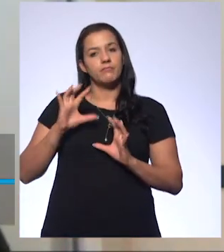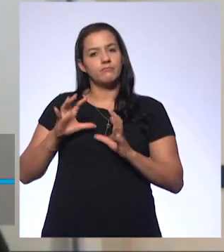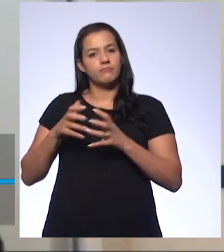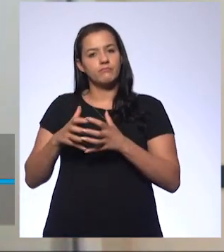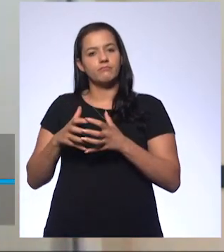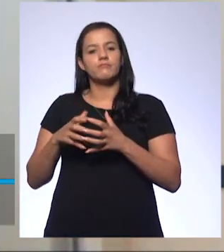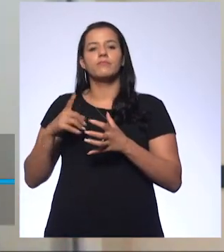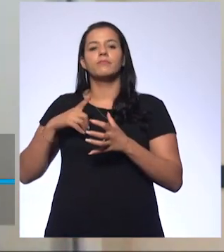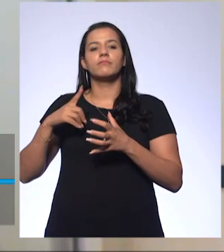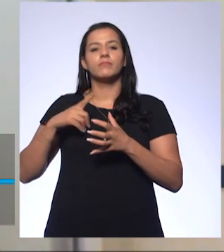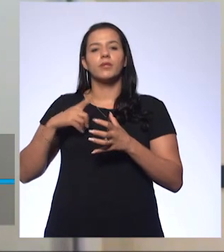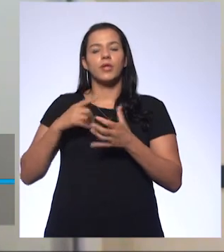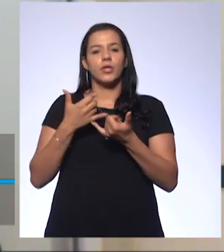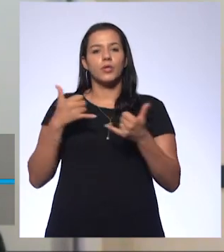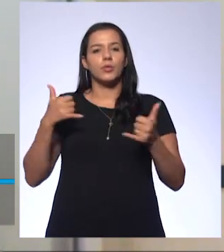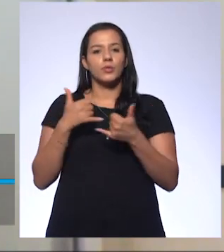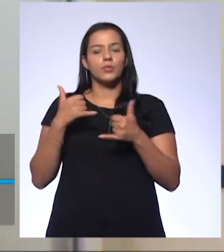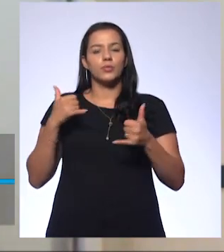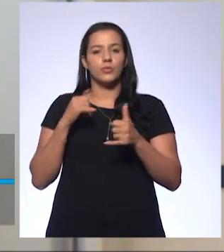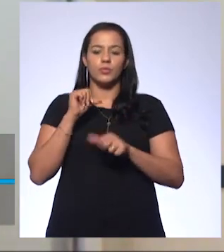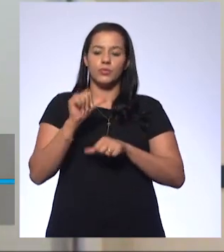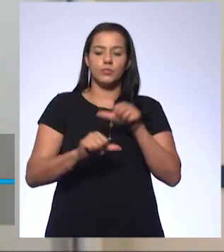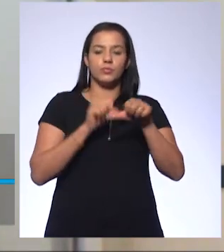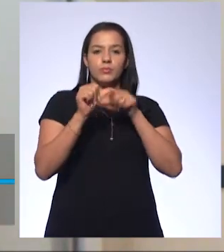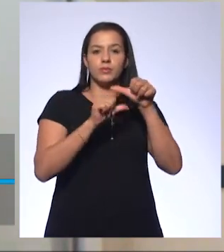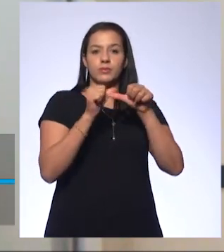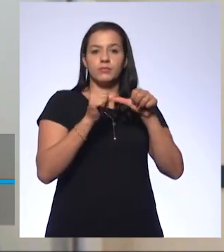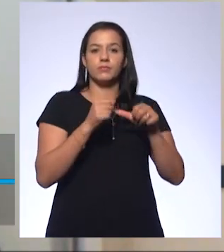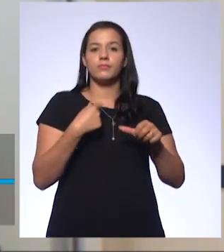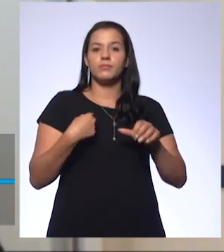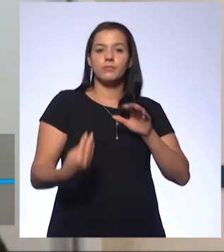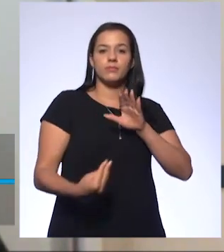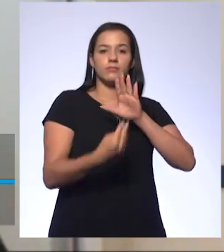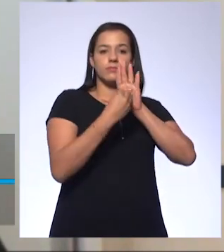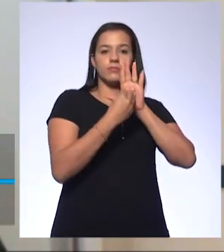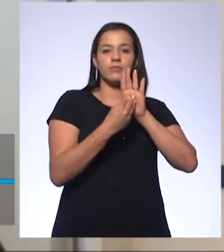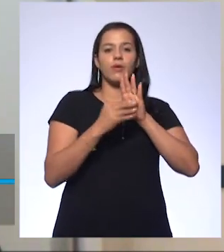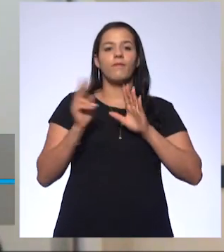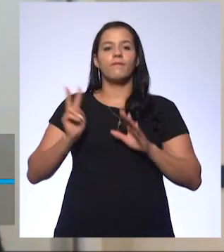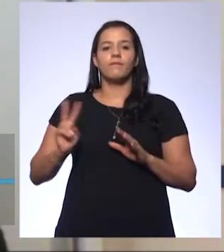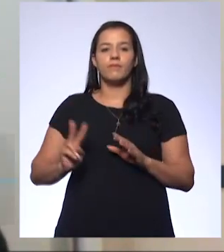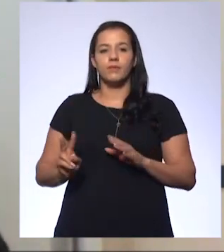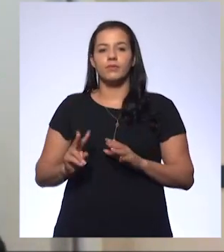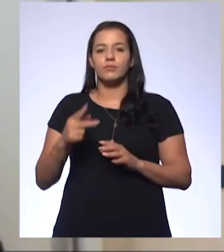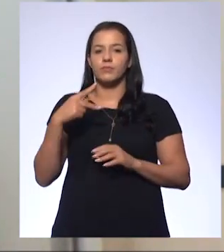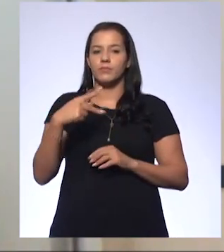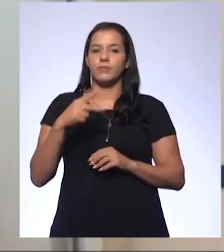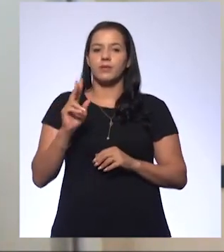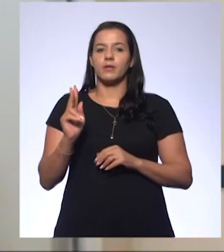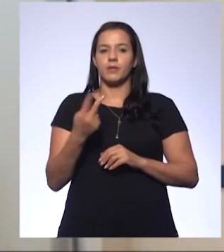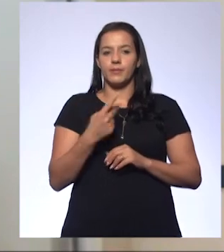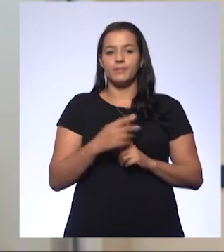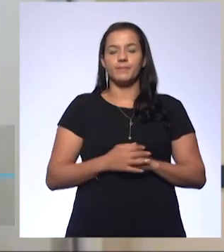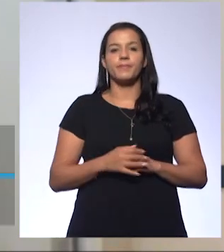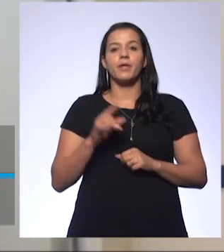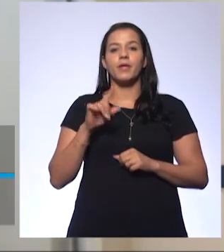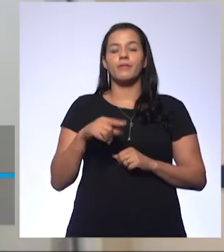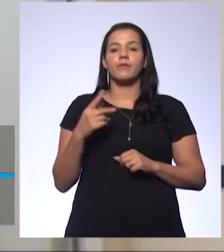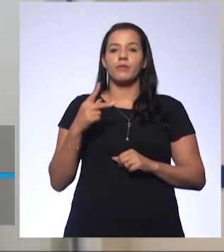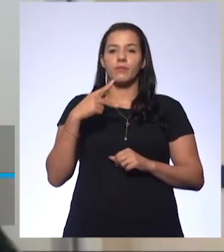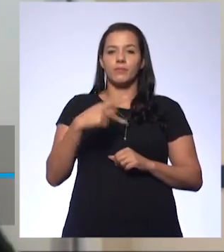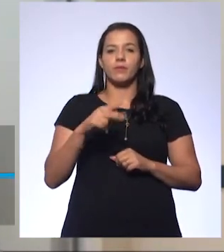de H⁺ que ele encontra na solução e ele já coloca para a gente com o valor do pH. Nesse caso, ele vai colocar o pH 3